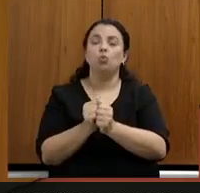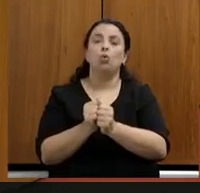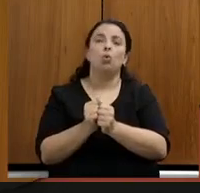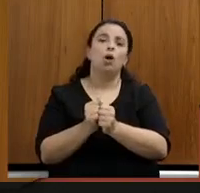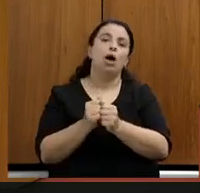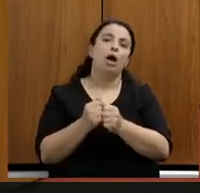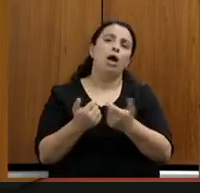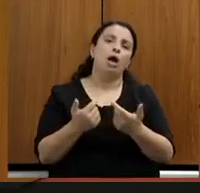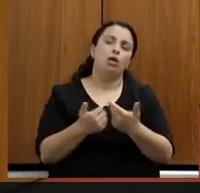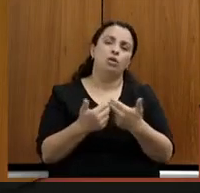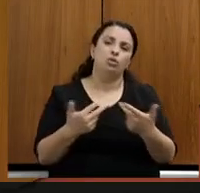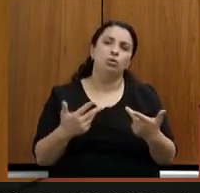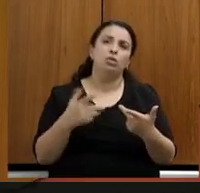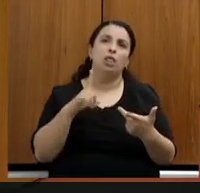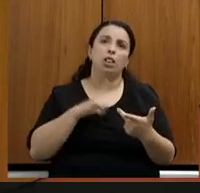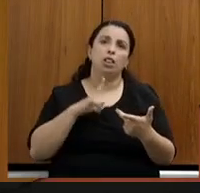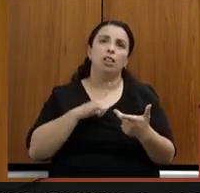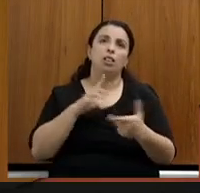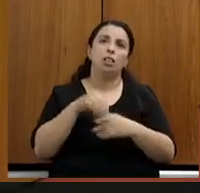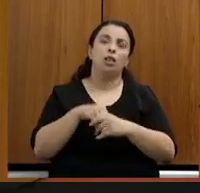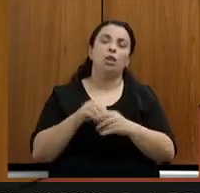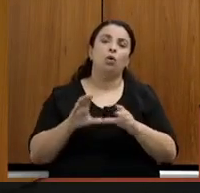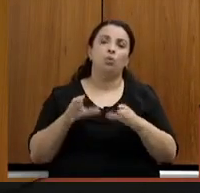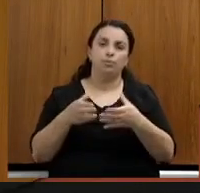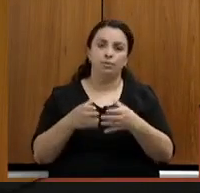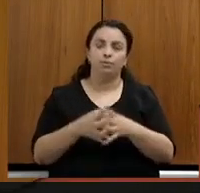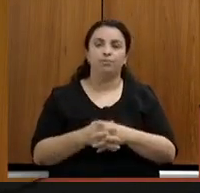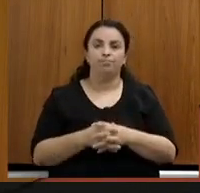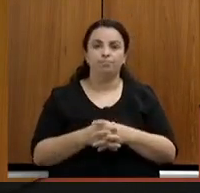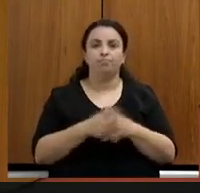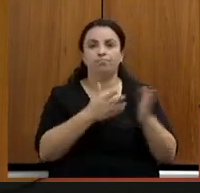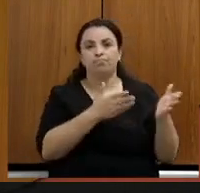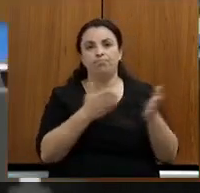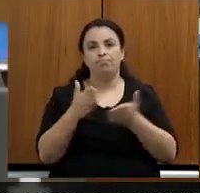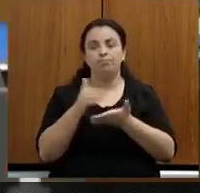comissão. Com a palavra, secretária Marília Melo.